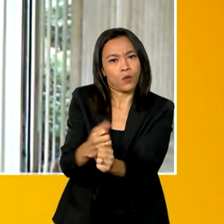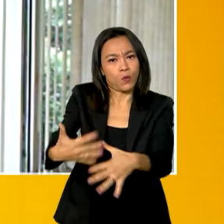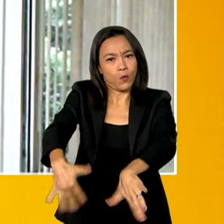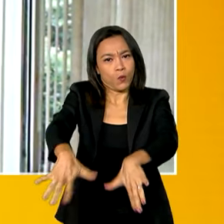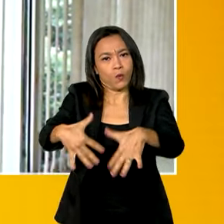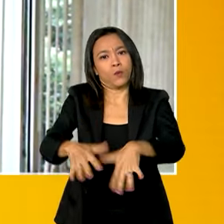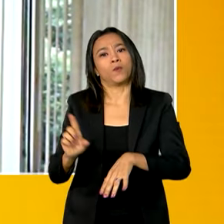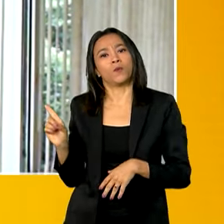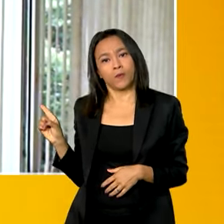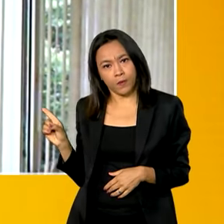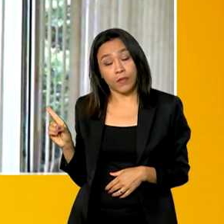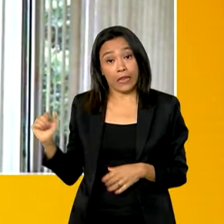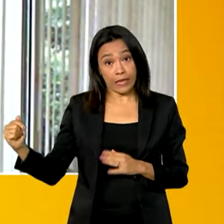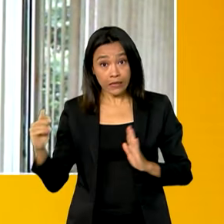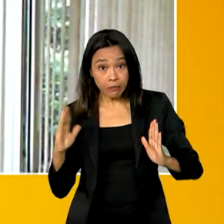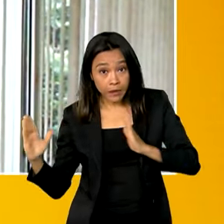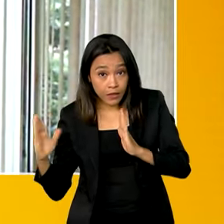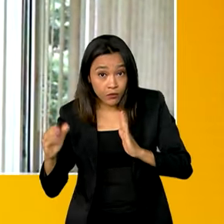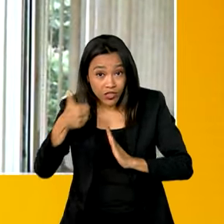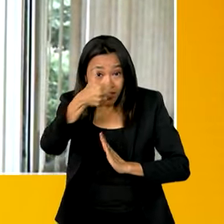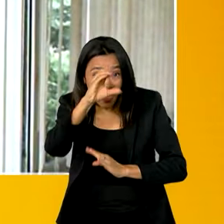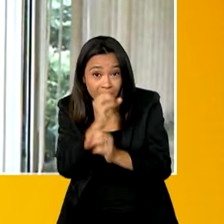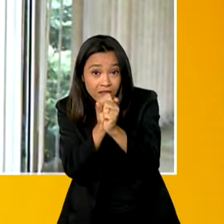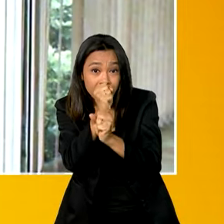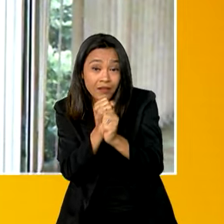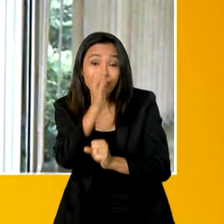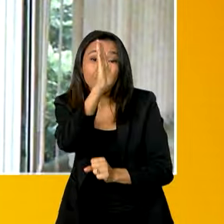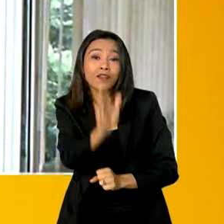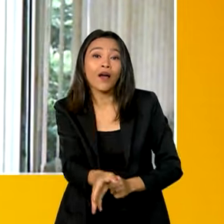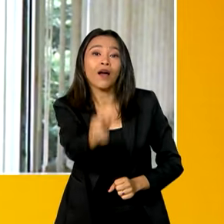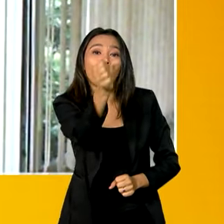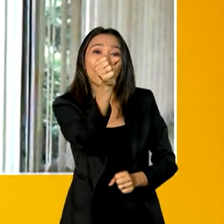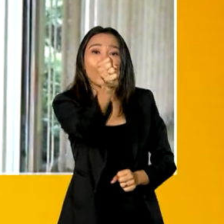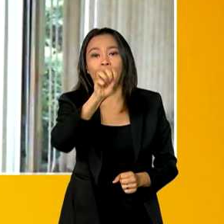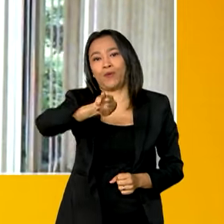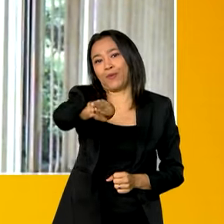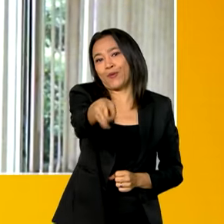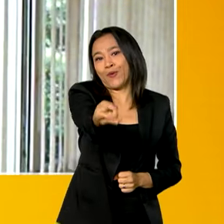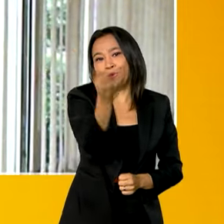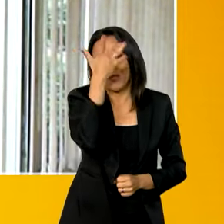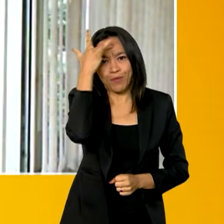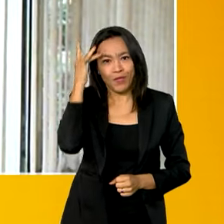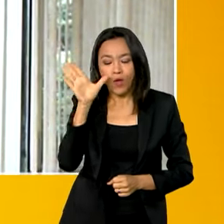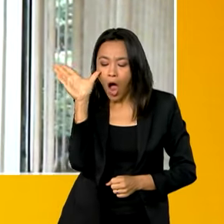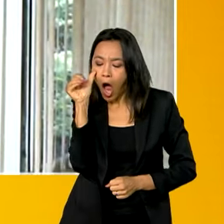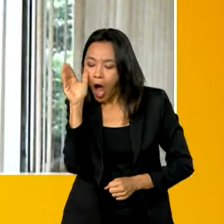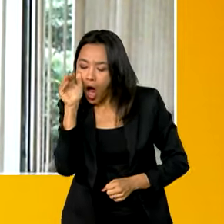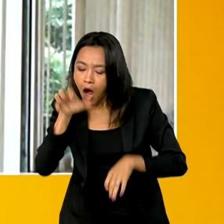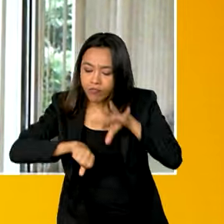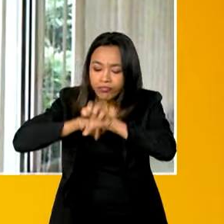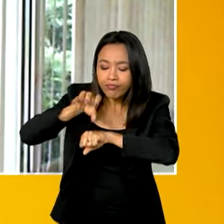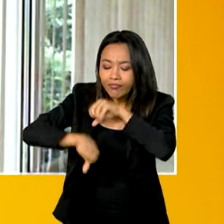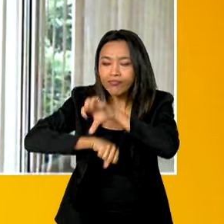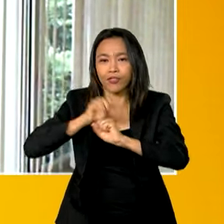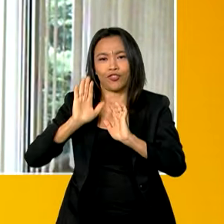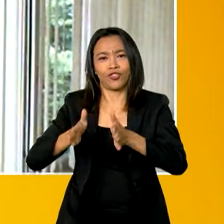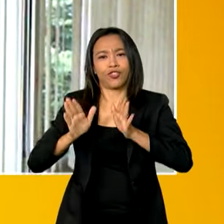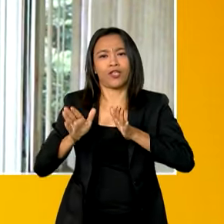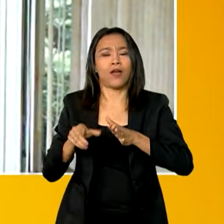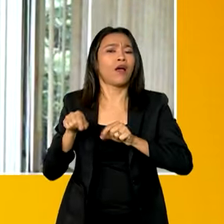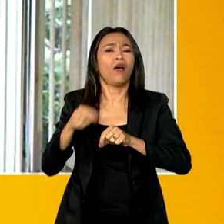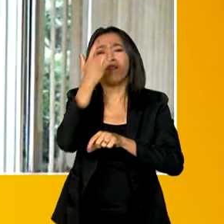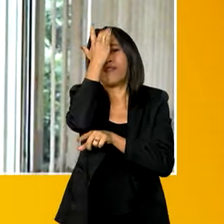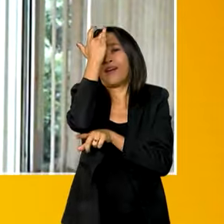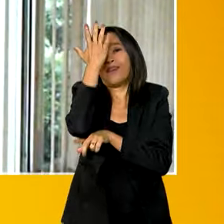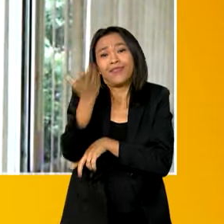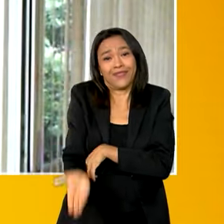Nesse período, ela já atendeu mais de 8 milhões de consumidores. E o consumidor, então, ele se reporta de forma muito